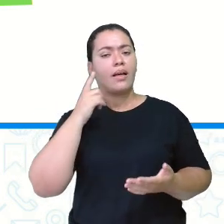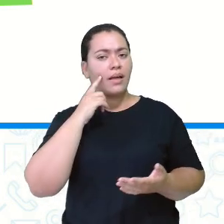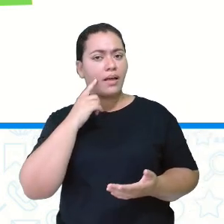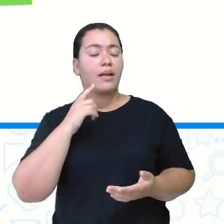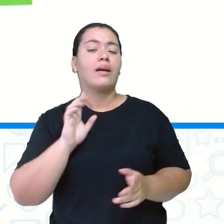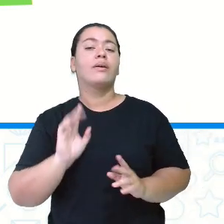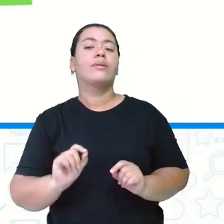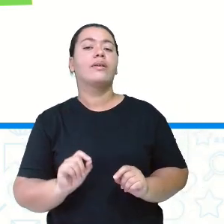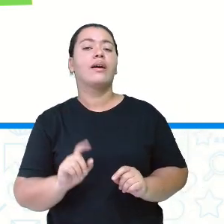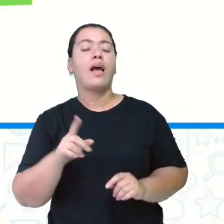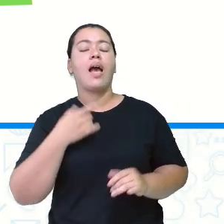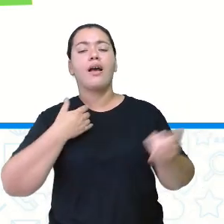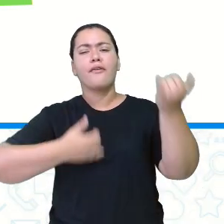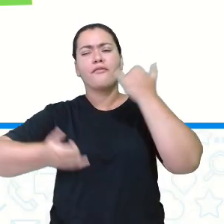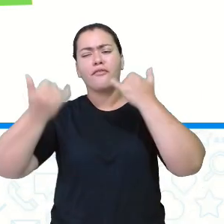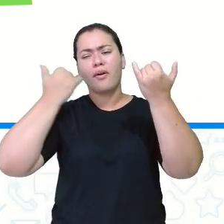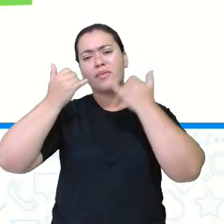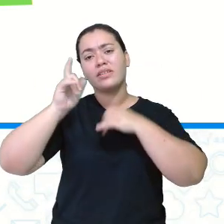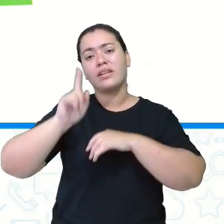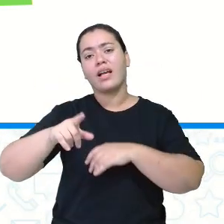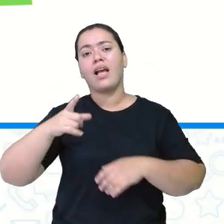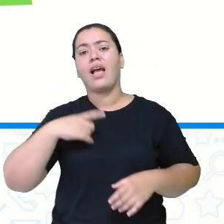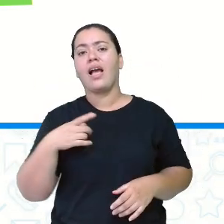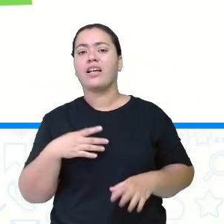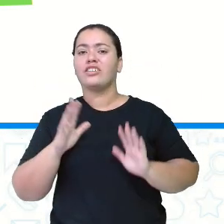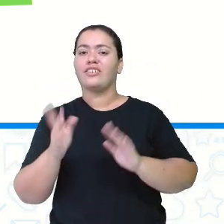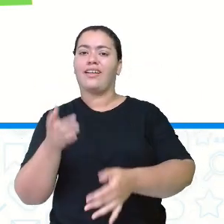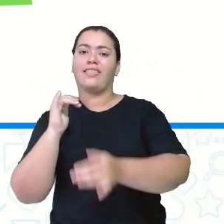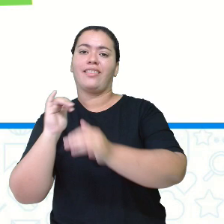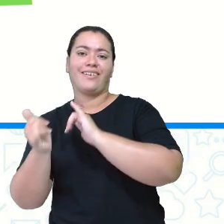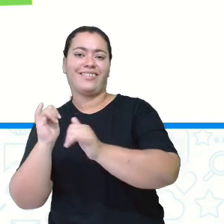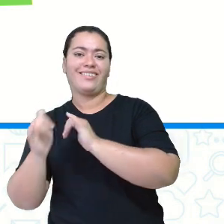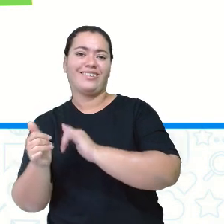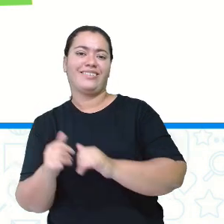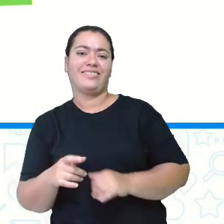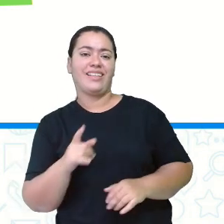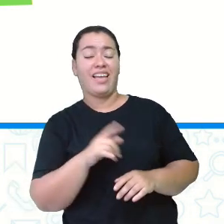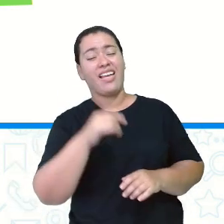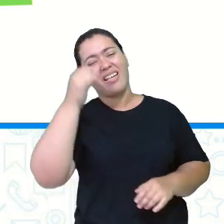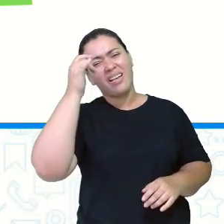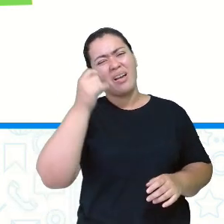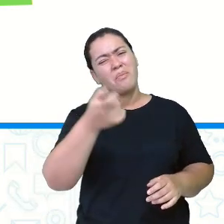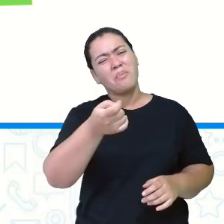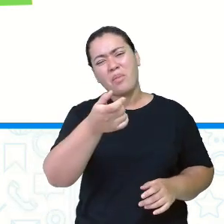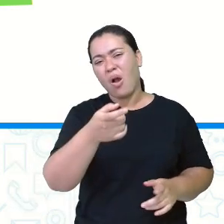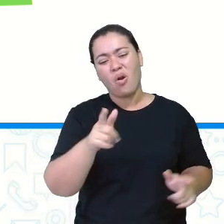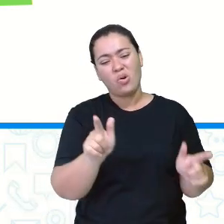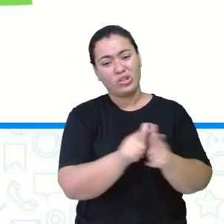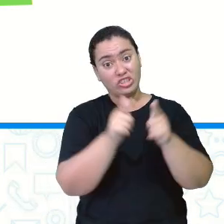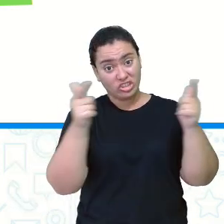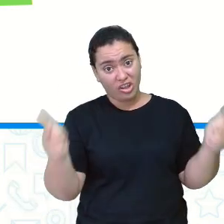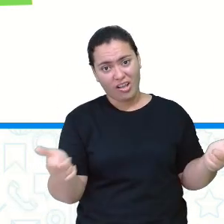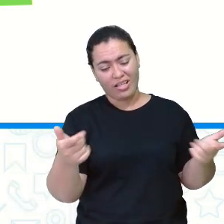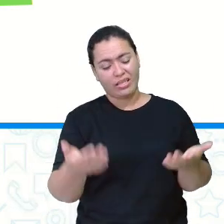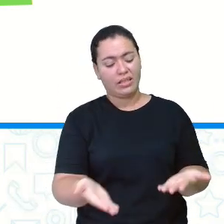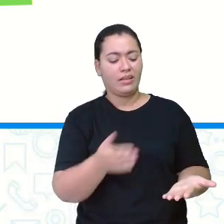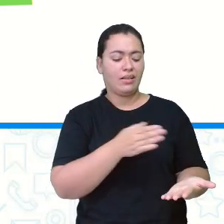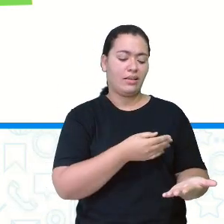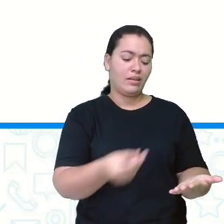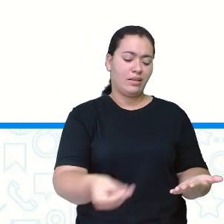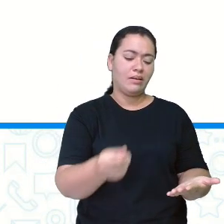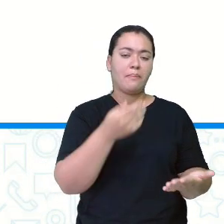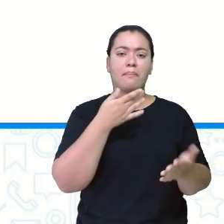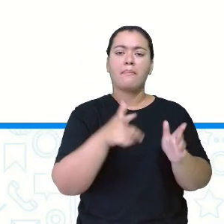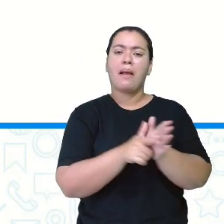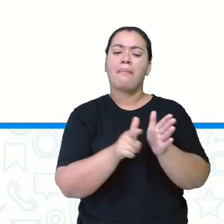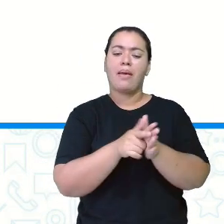notícias através dos meios digitais. Já não manuseiam tanto esses meios de comunicação físico, né,